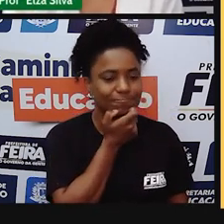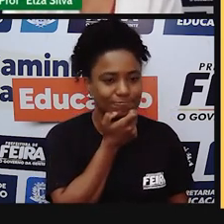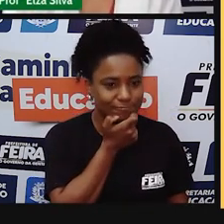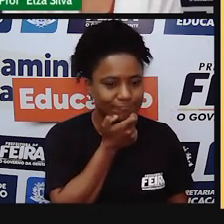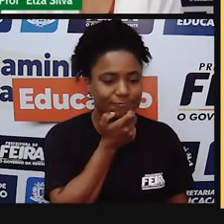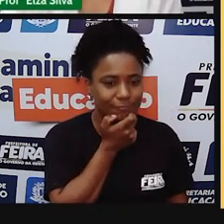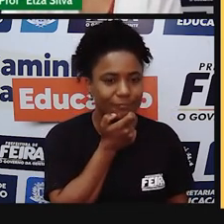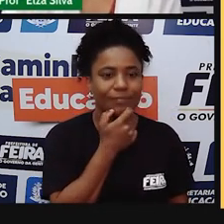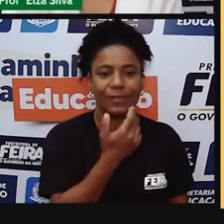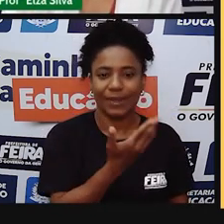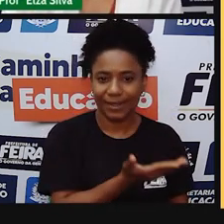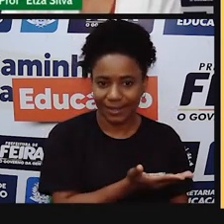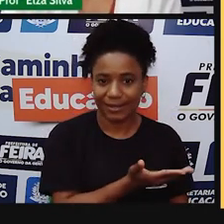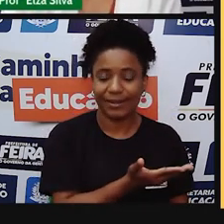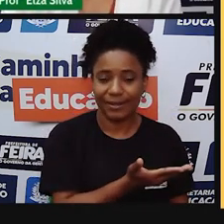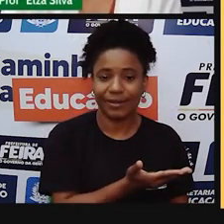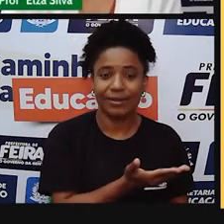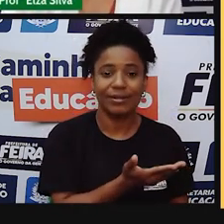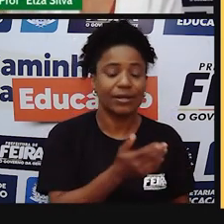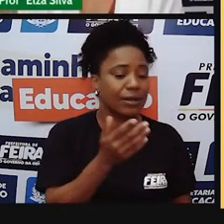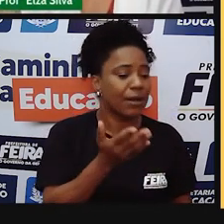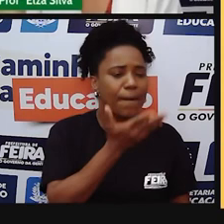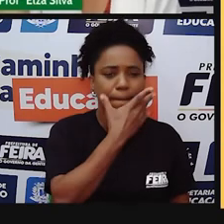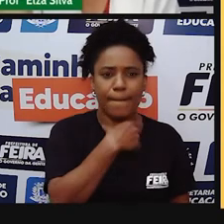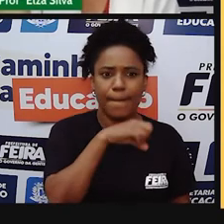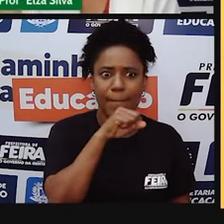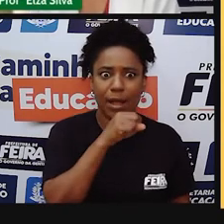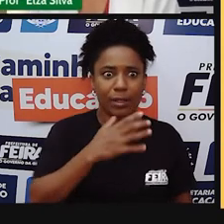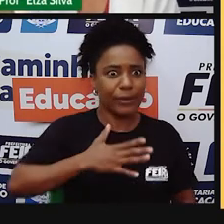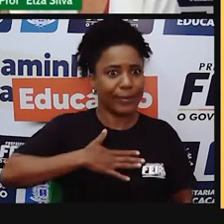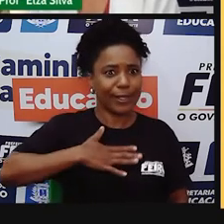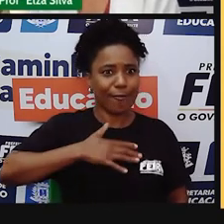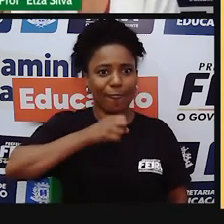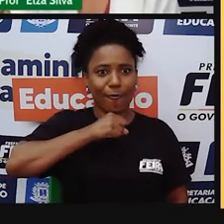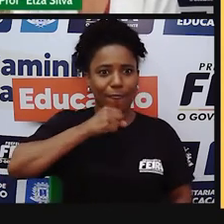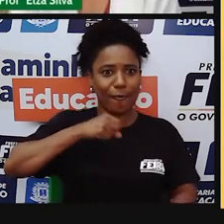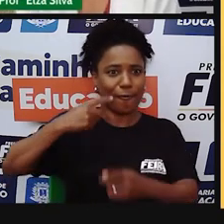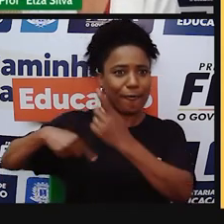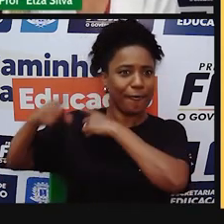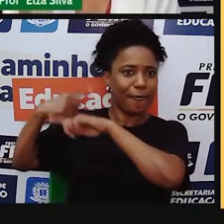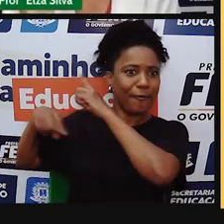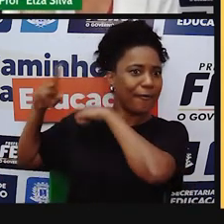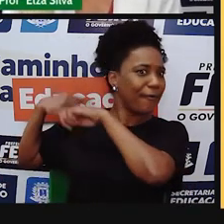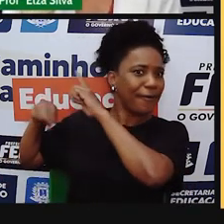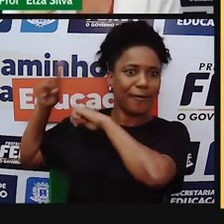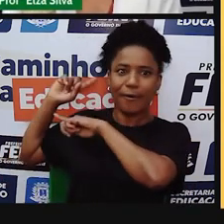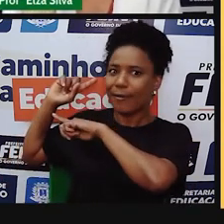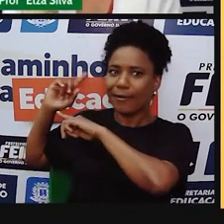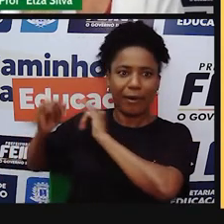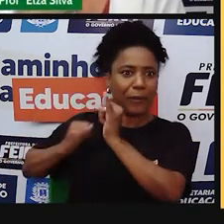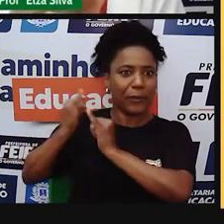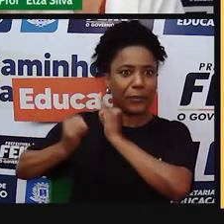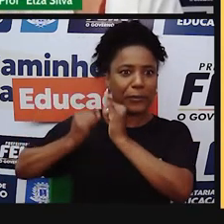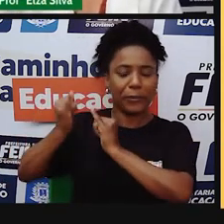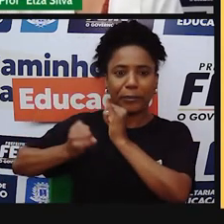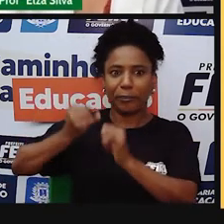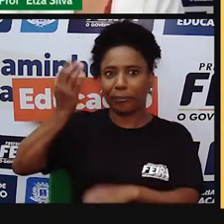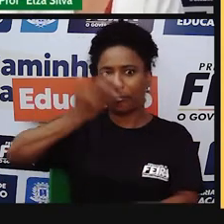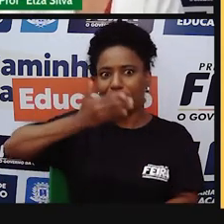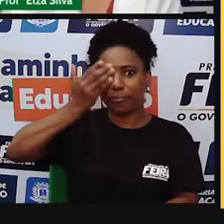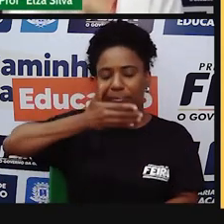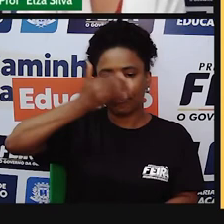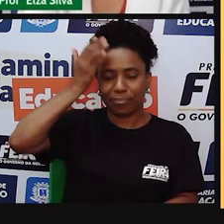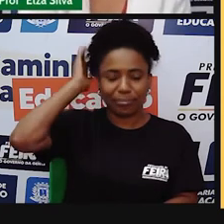a usar os meios tecnológicos atuais. Aí, o pai de Bob se preocupa. Imagine os meus